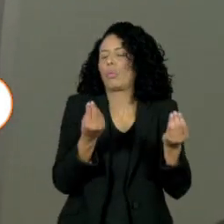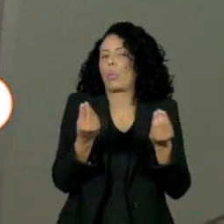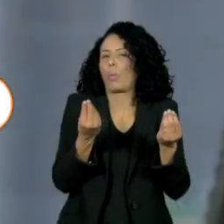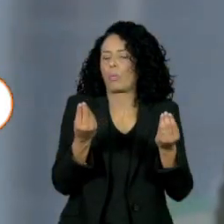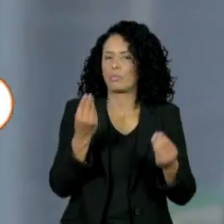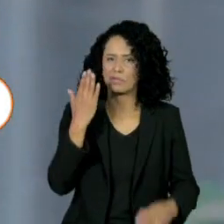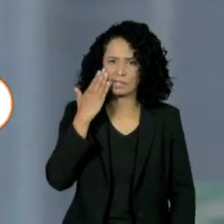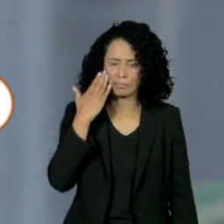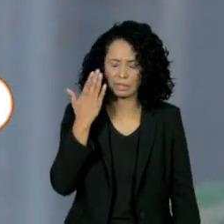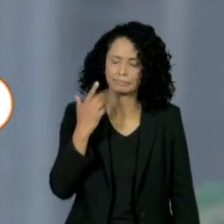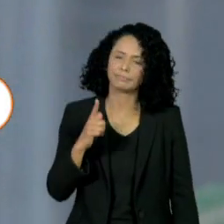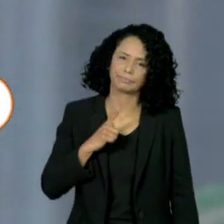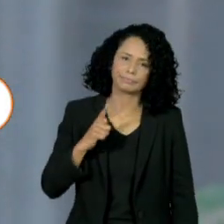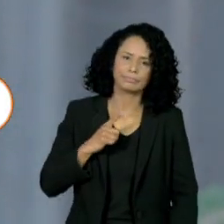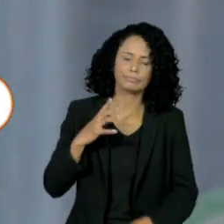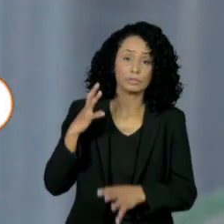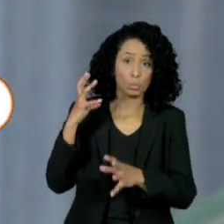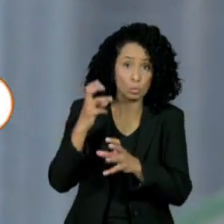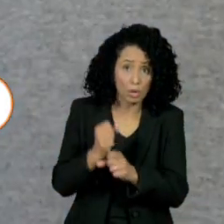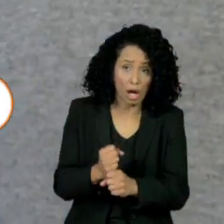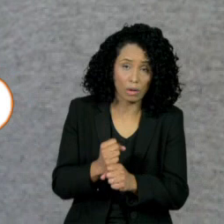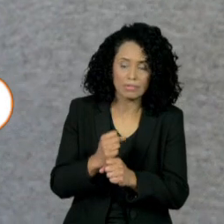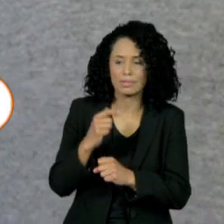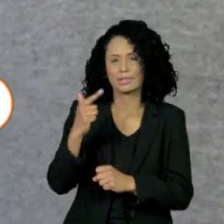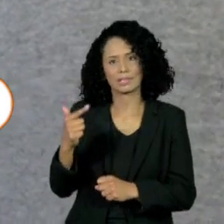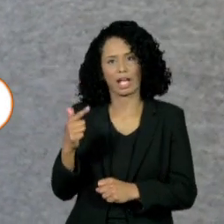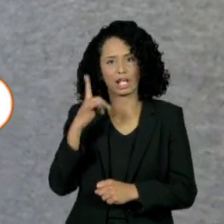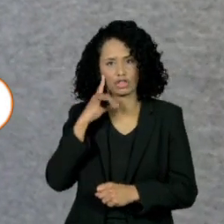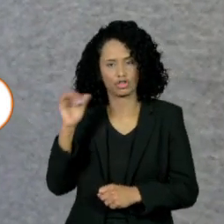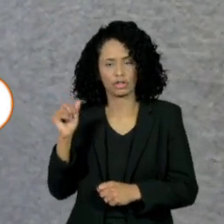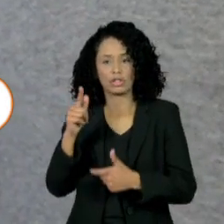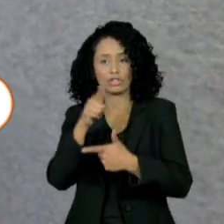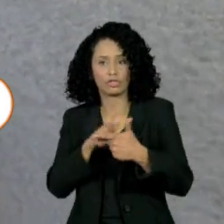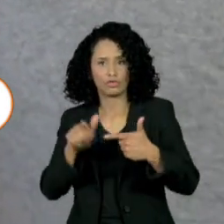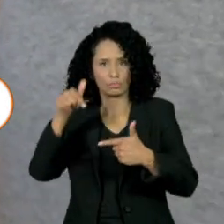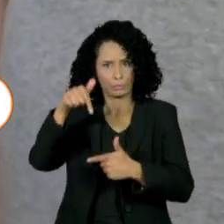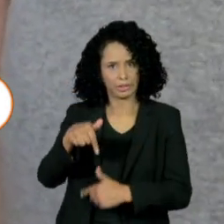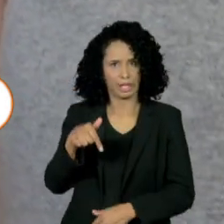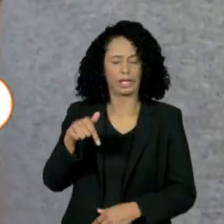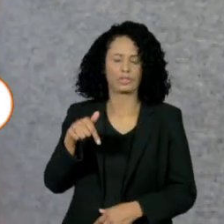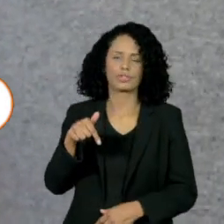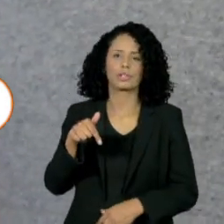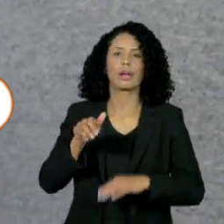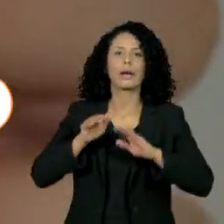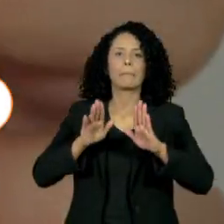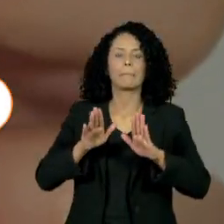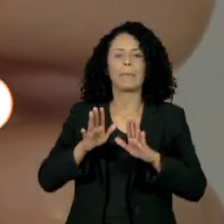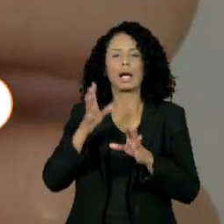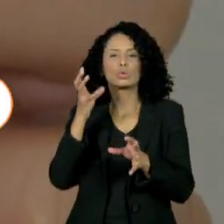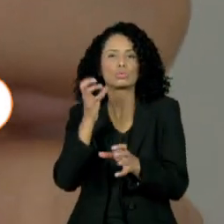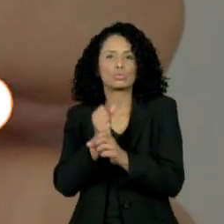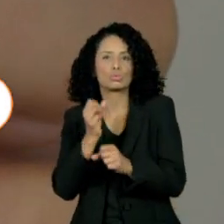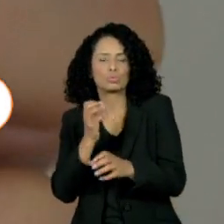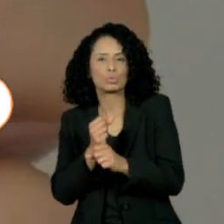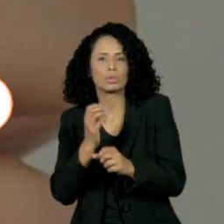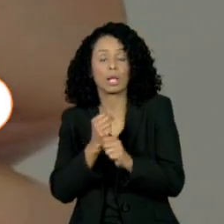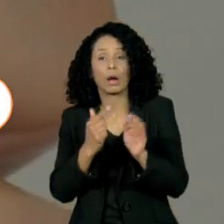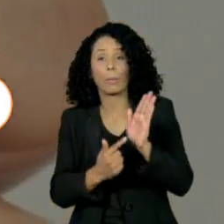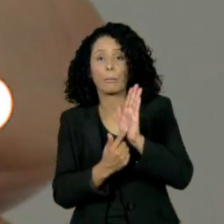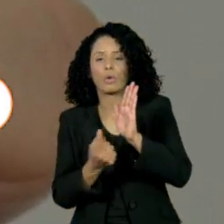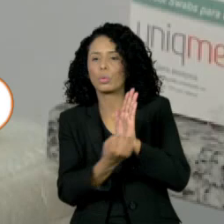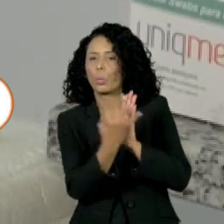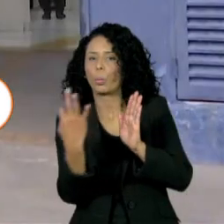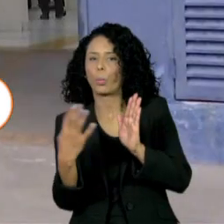os números dos últimos sete dias e divide por sete. Com isso, nós temos, então, uma média que aponta se a pandemia está em